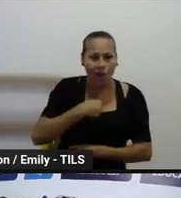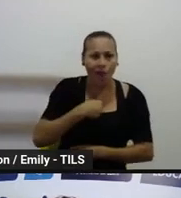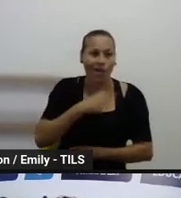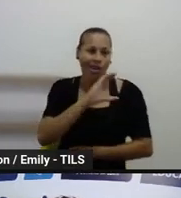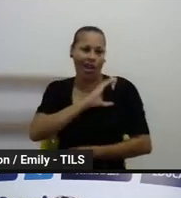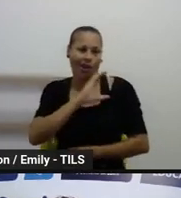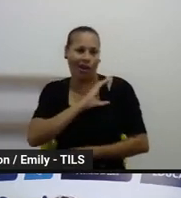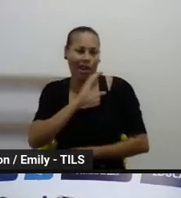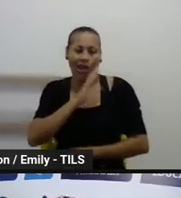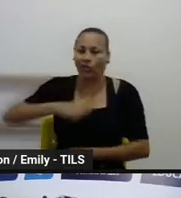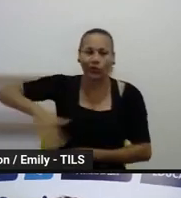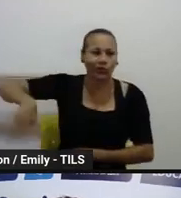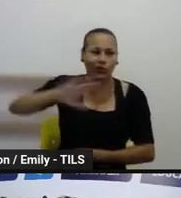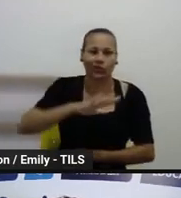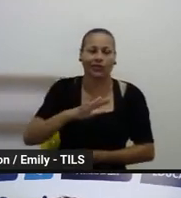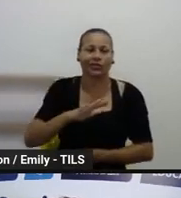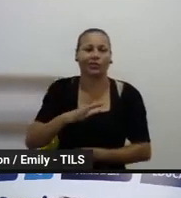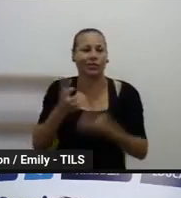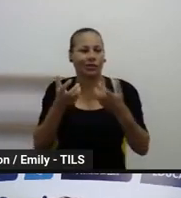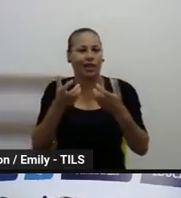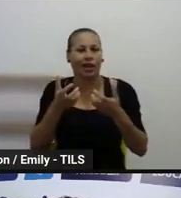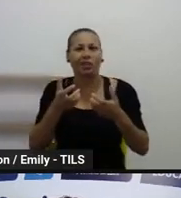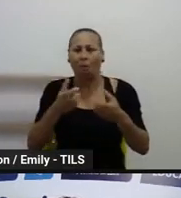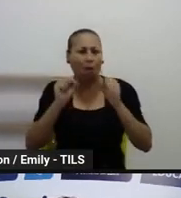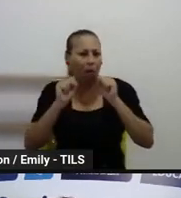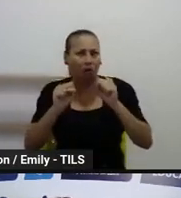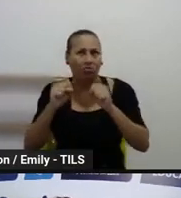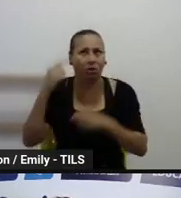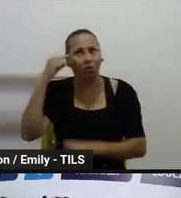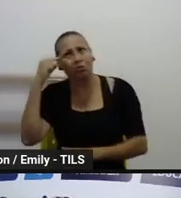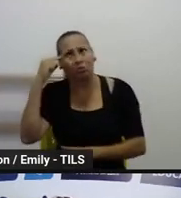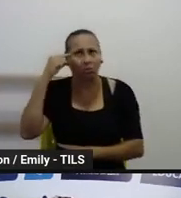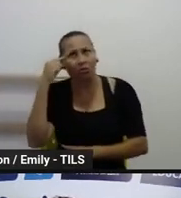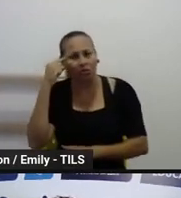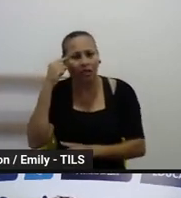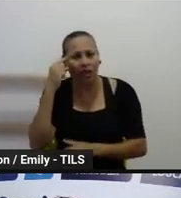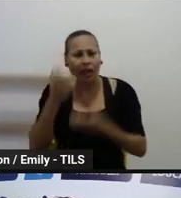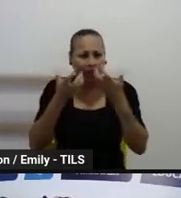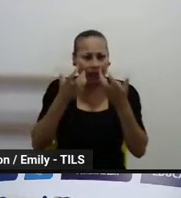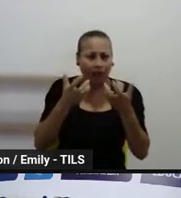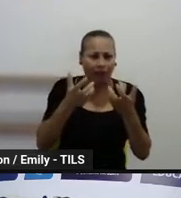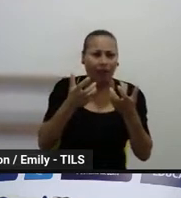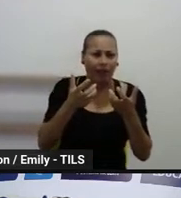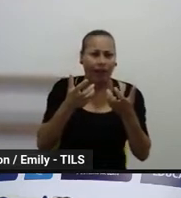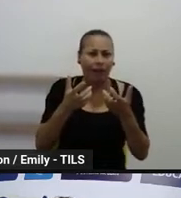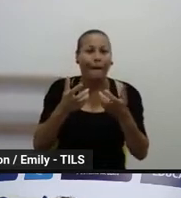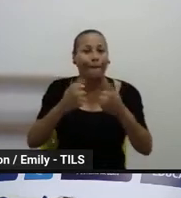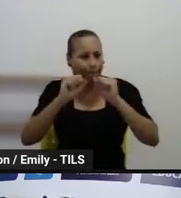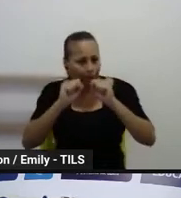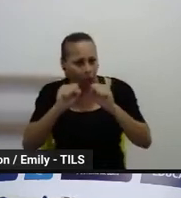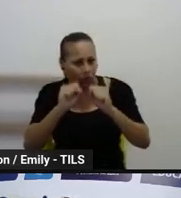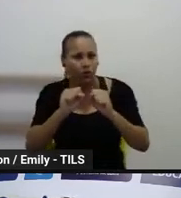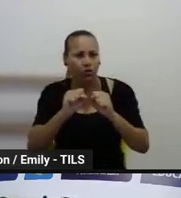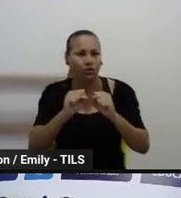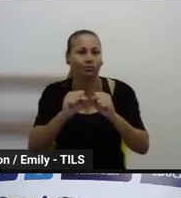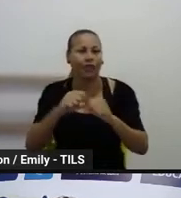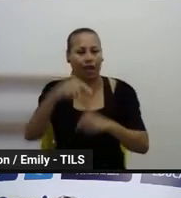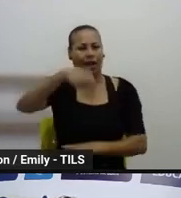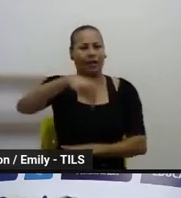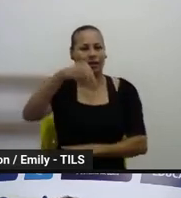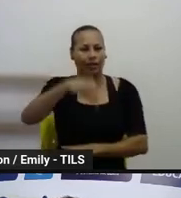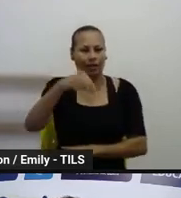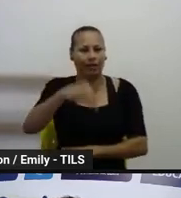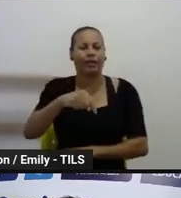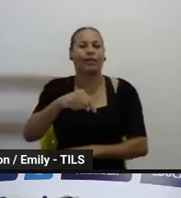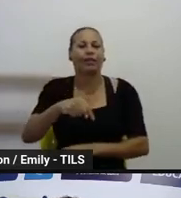na Secretaria de Educação para qualquer dúvida, qualquer coisa que vocês precisarem é só procurar aqui o setor